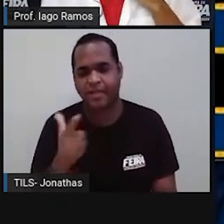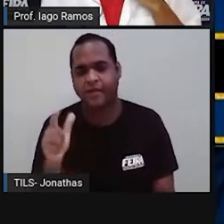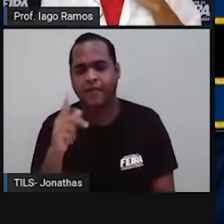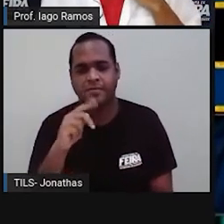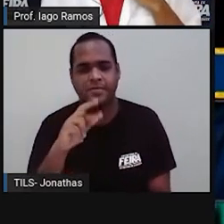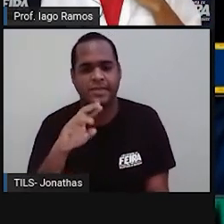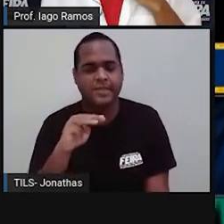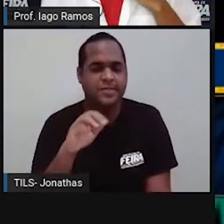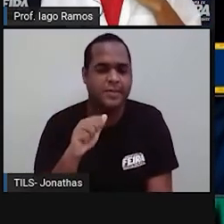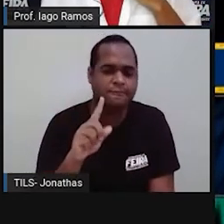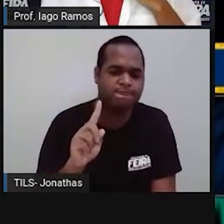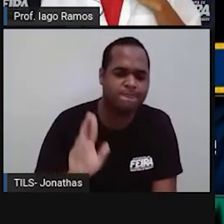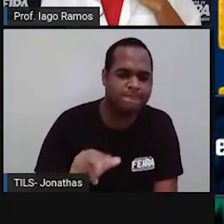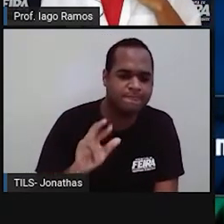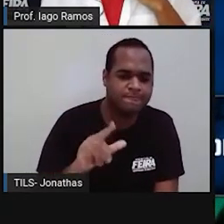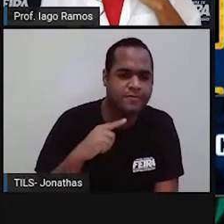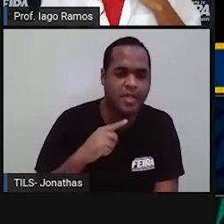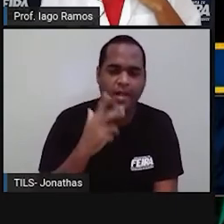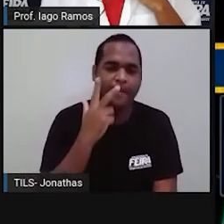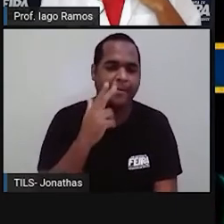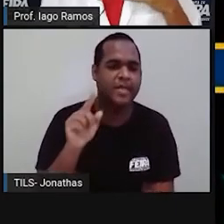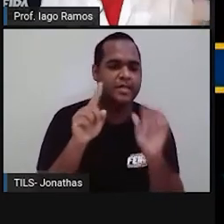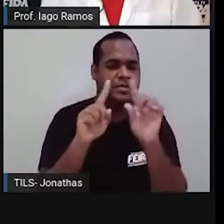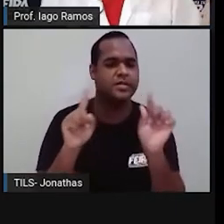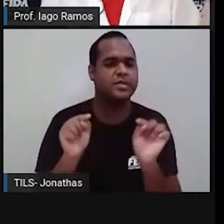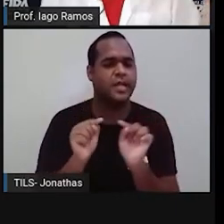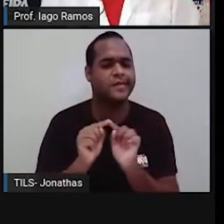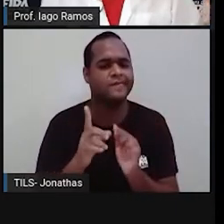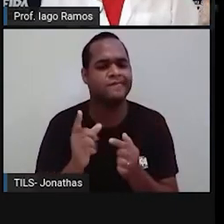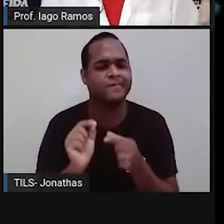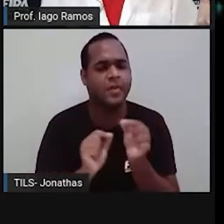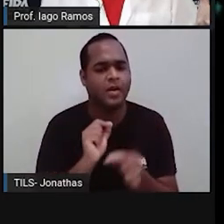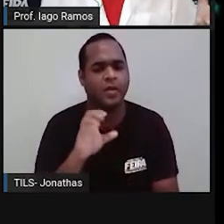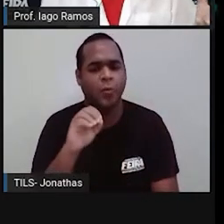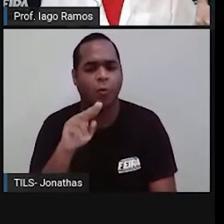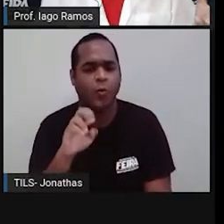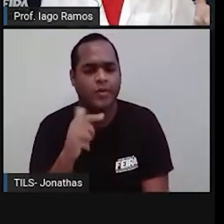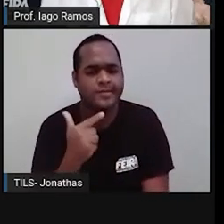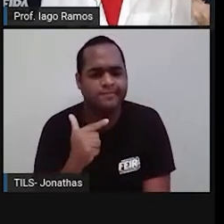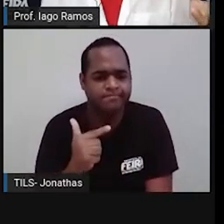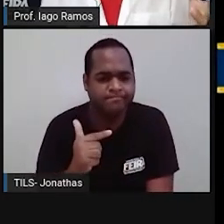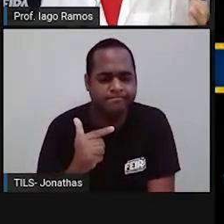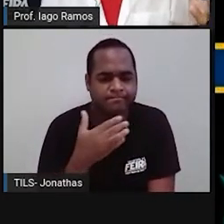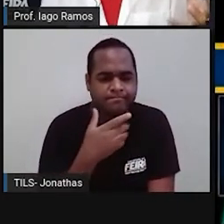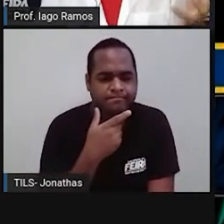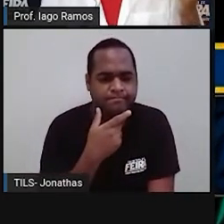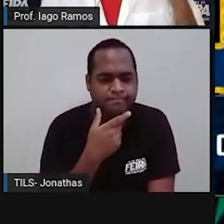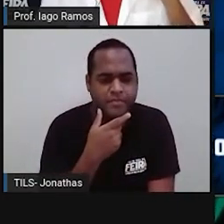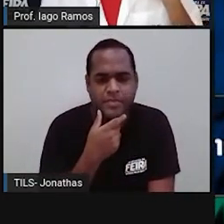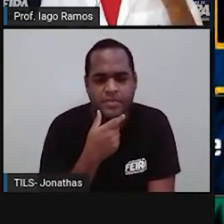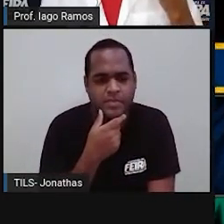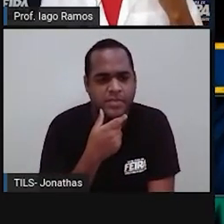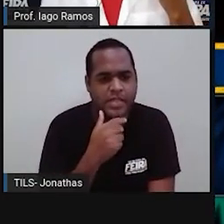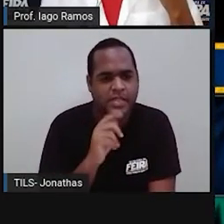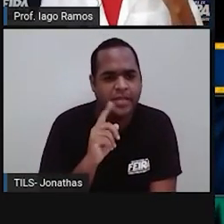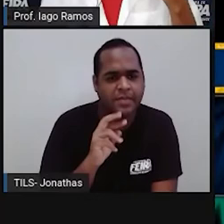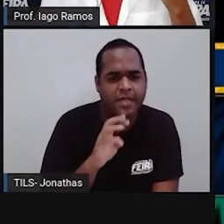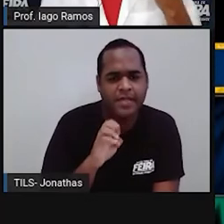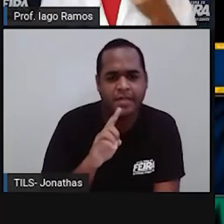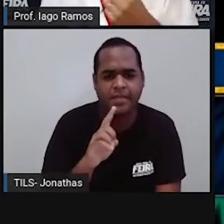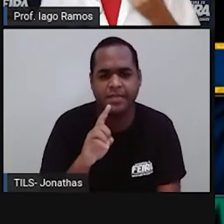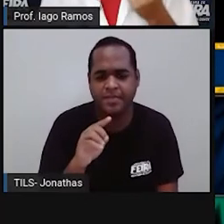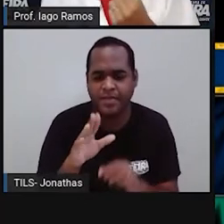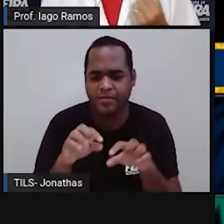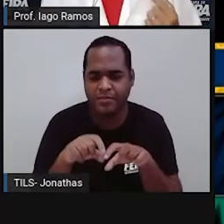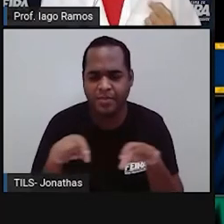prisma. Prisma tem que ter retângulos. Conde não tem retângulos. Paralelepípedo tem, mas